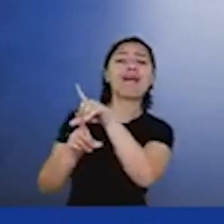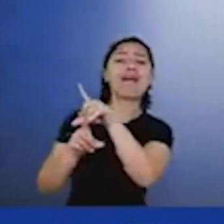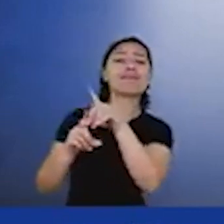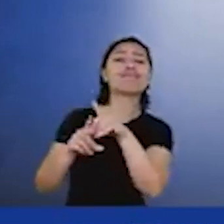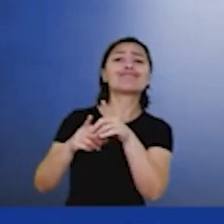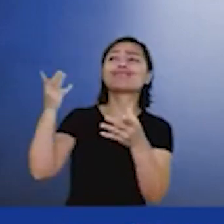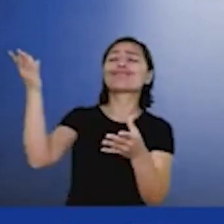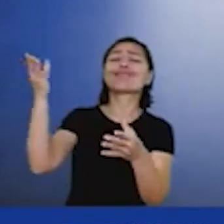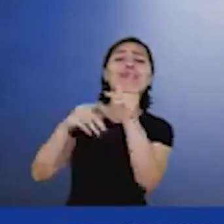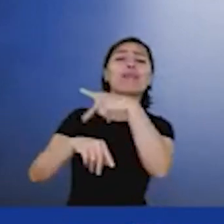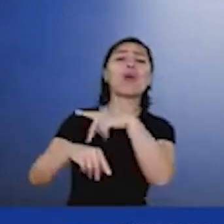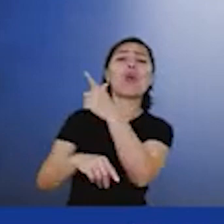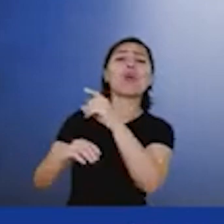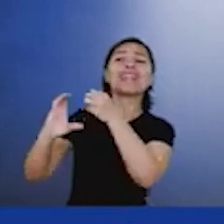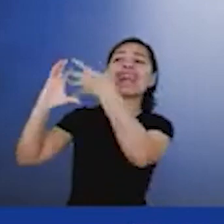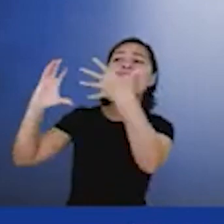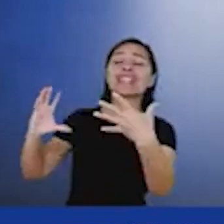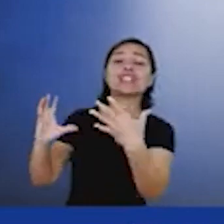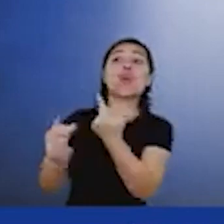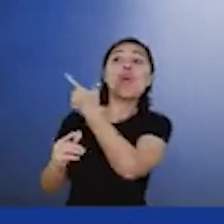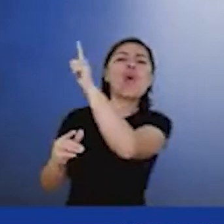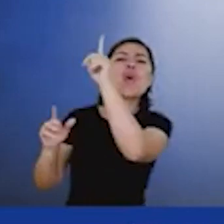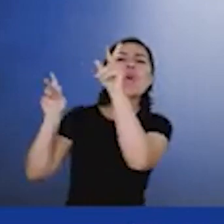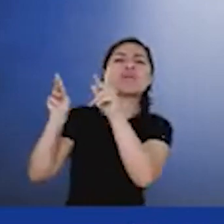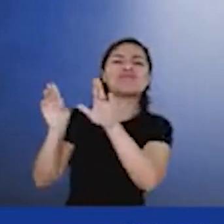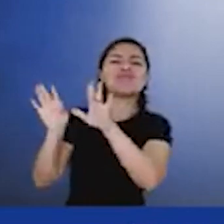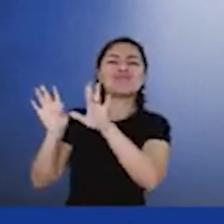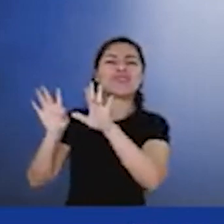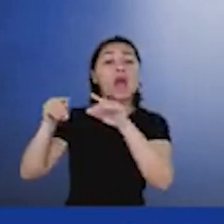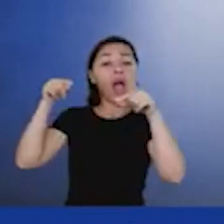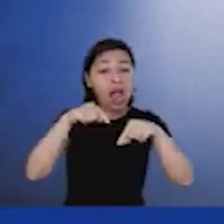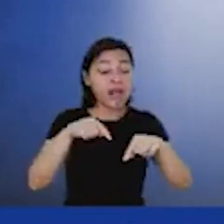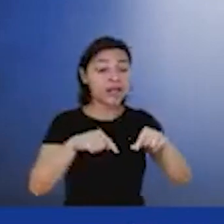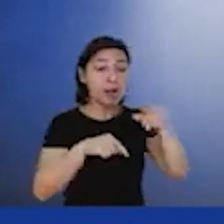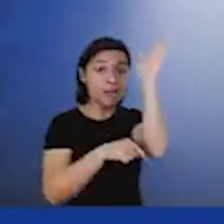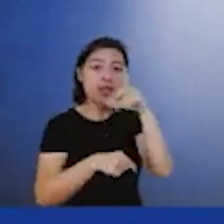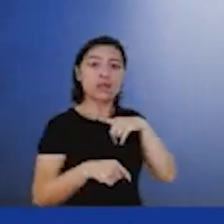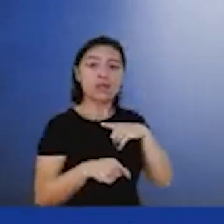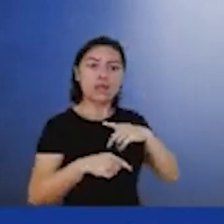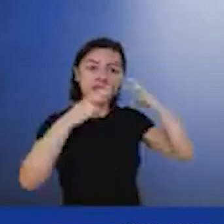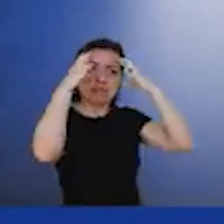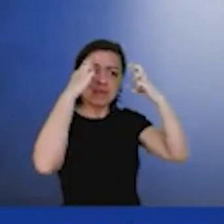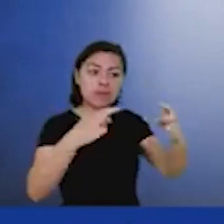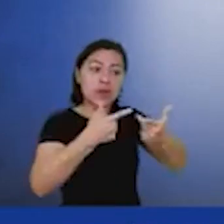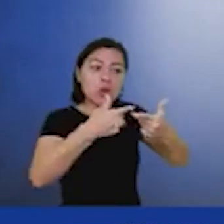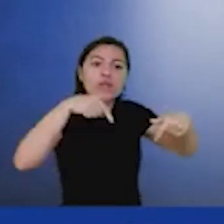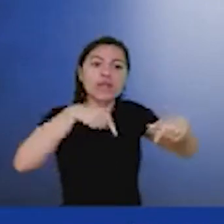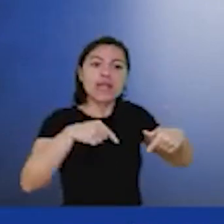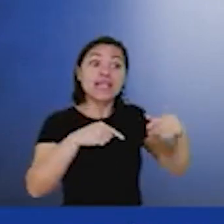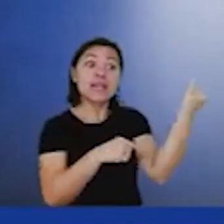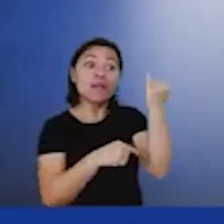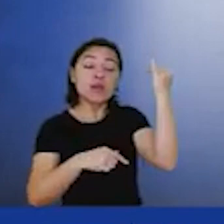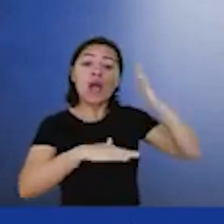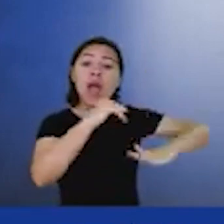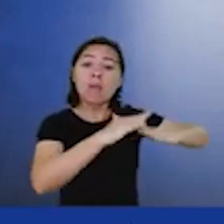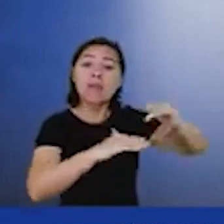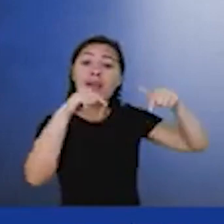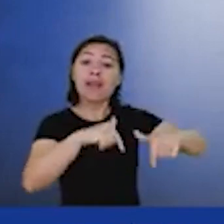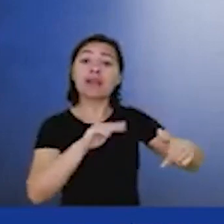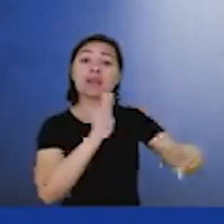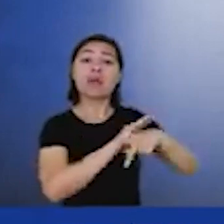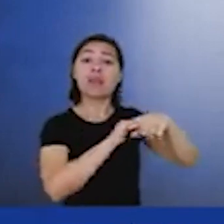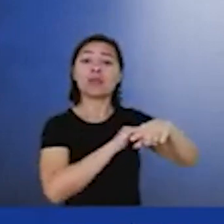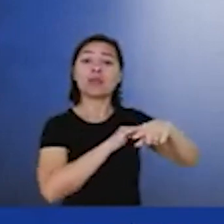país contra as características contra a realidade a gente tem que respeitar o Brasil as nossas riquezas e não só respeitar como